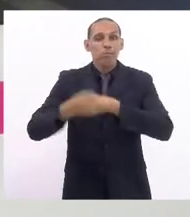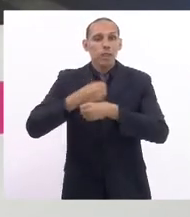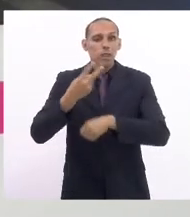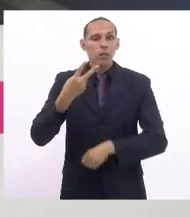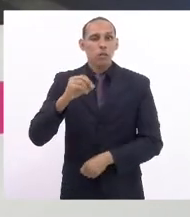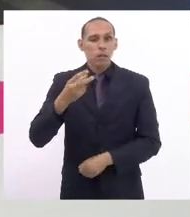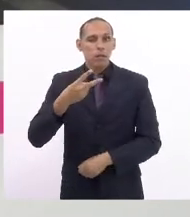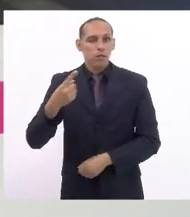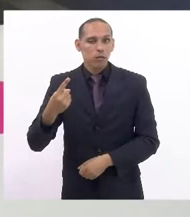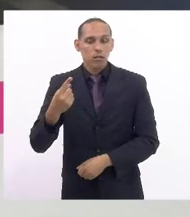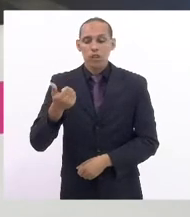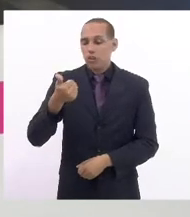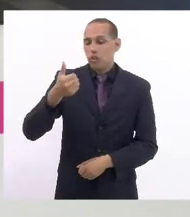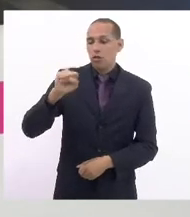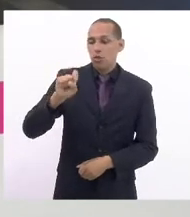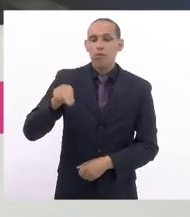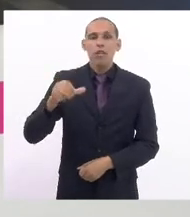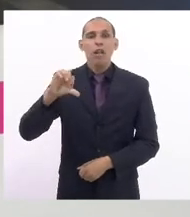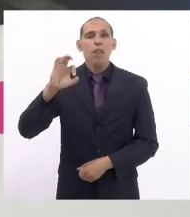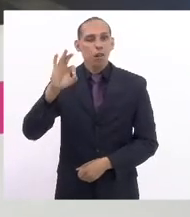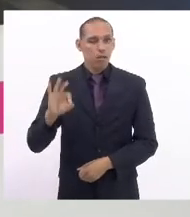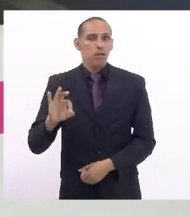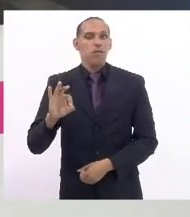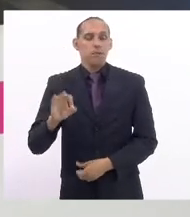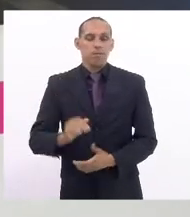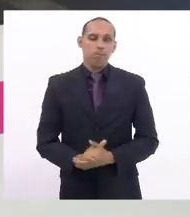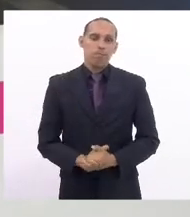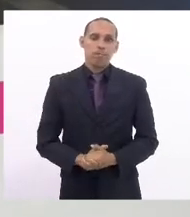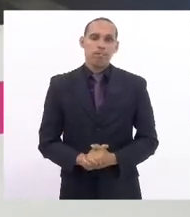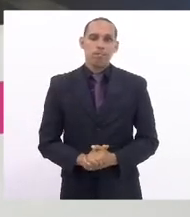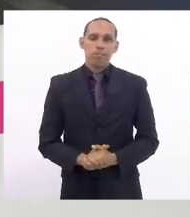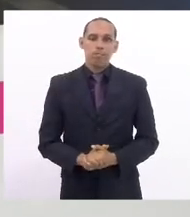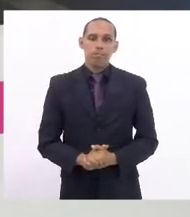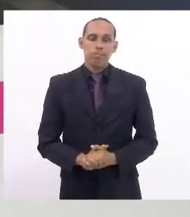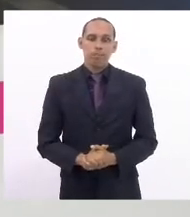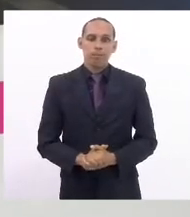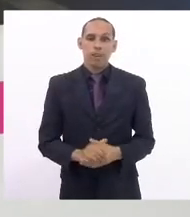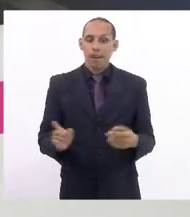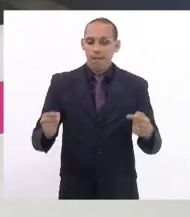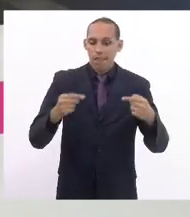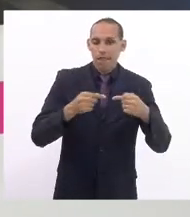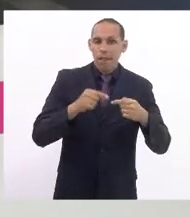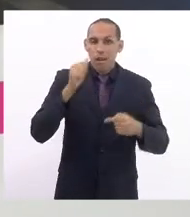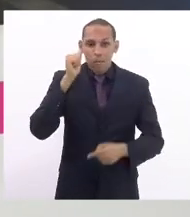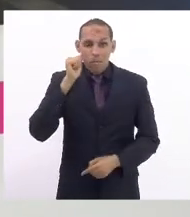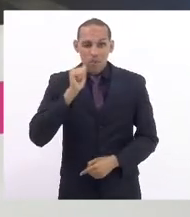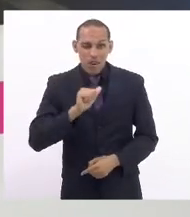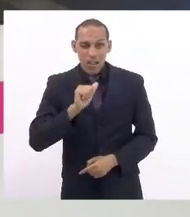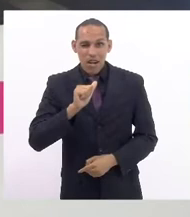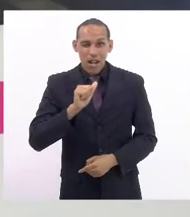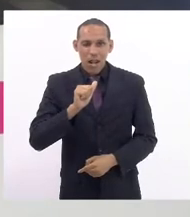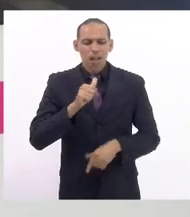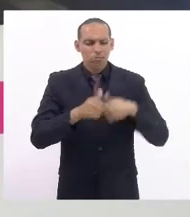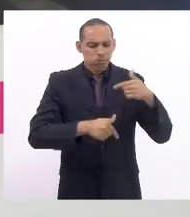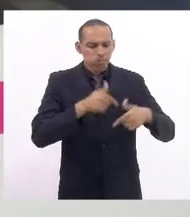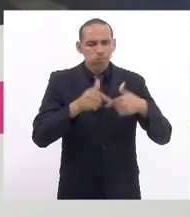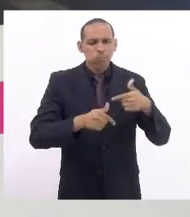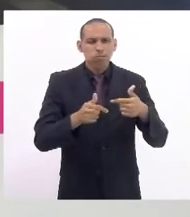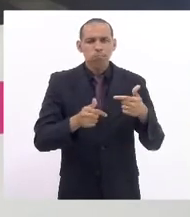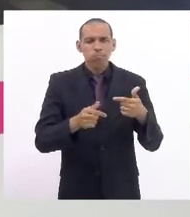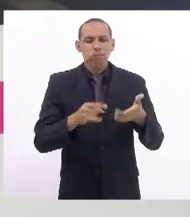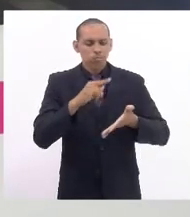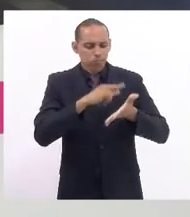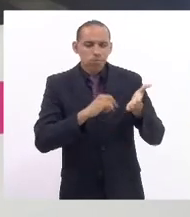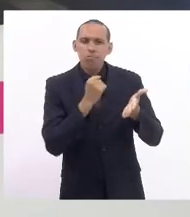18,9% e em relação às mulheres ocupadas com carteira assinada